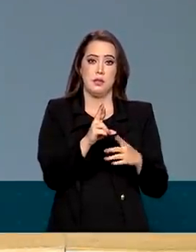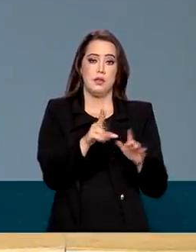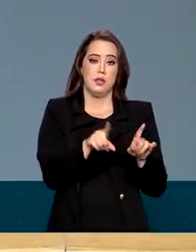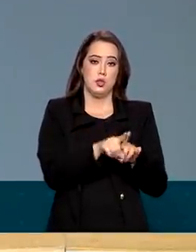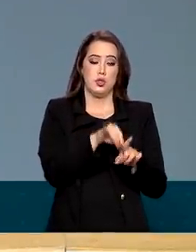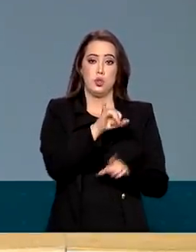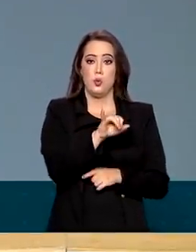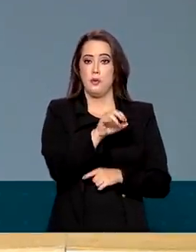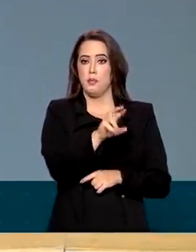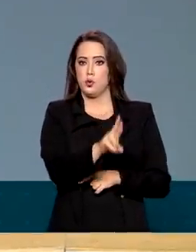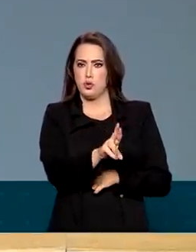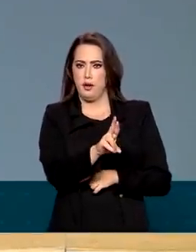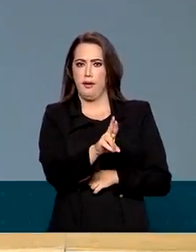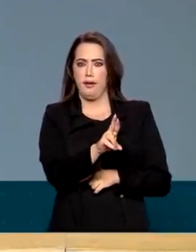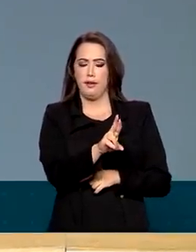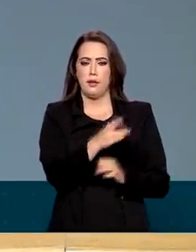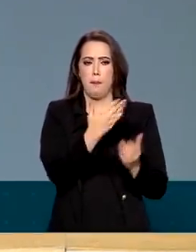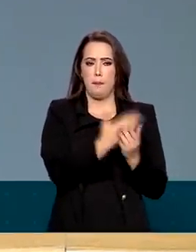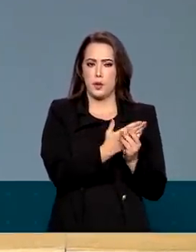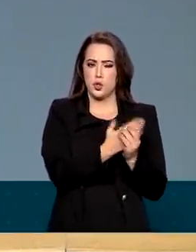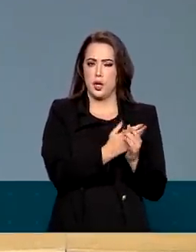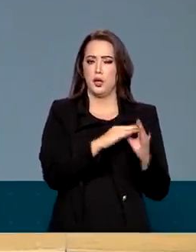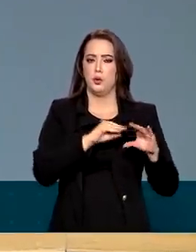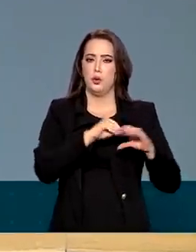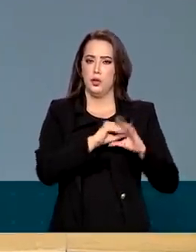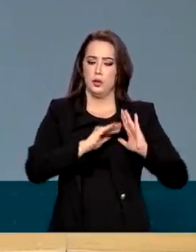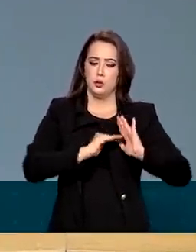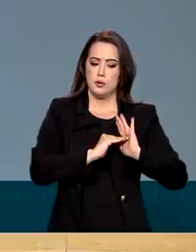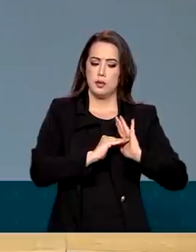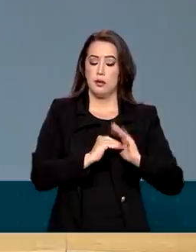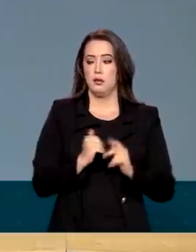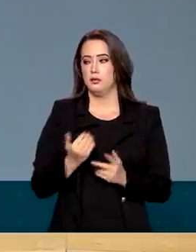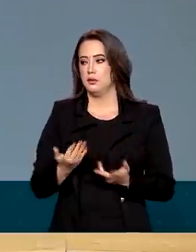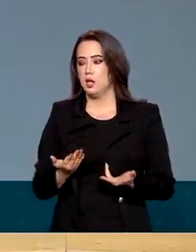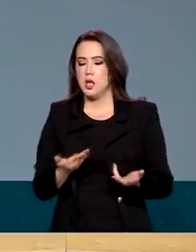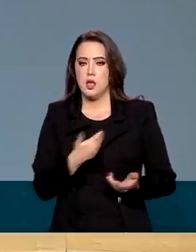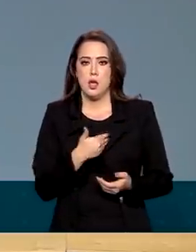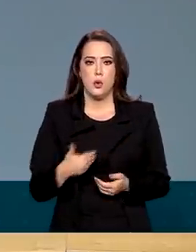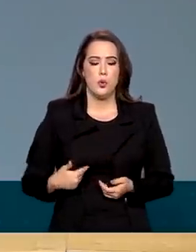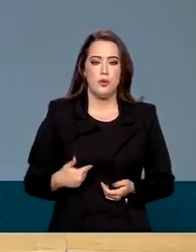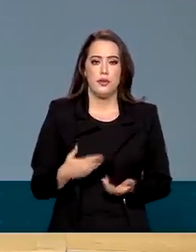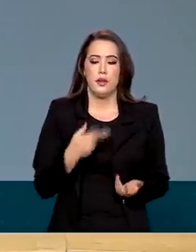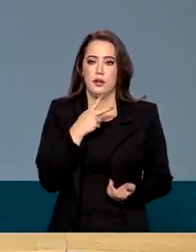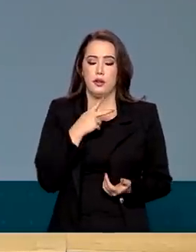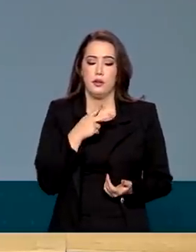Então, o governo diz o seguinte, eu não posso deixar a população desamparada.